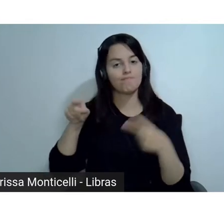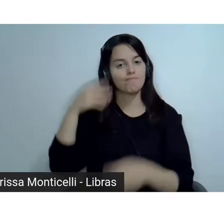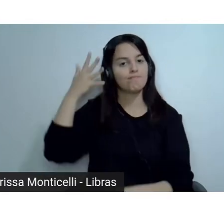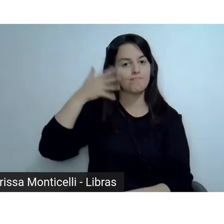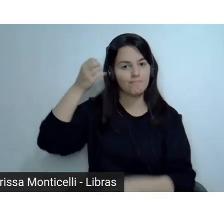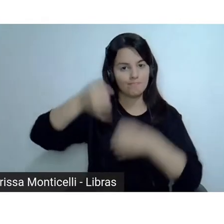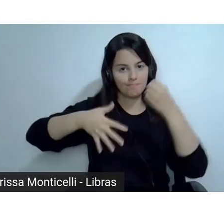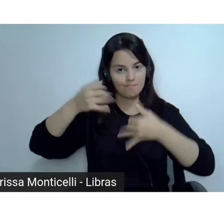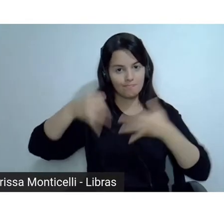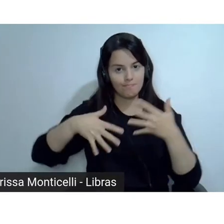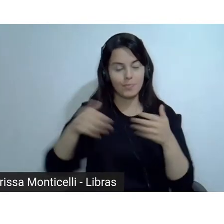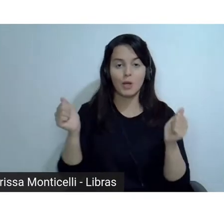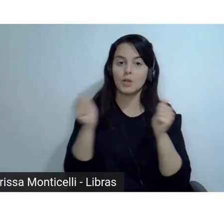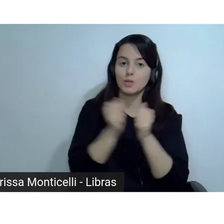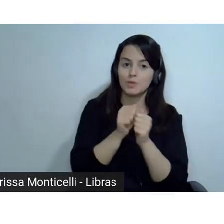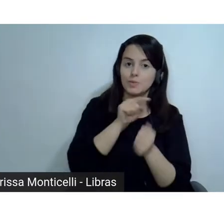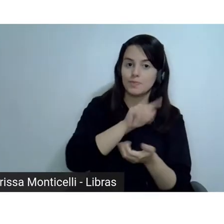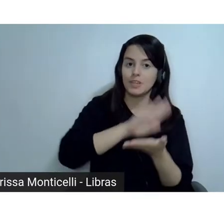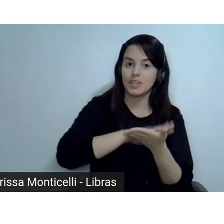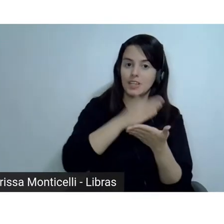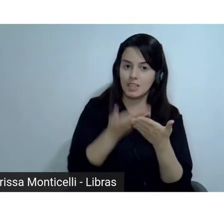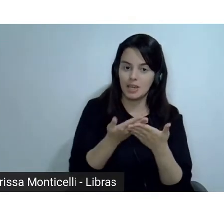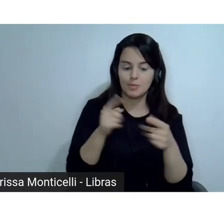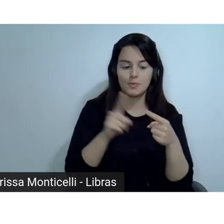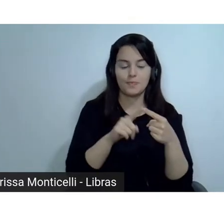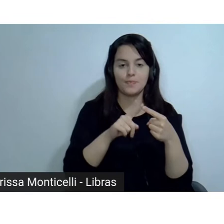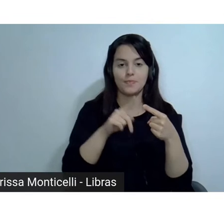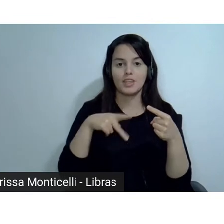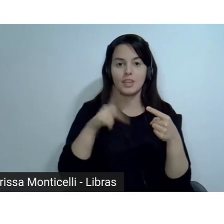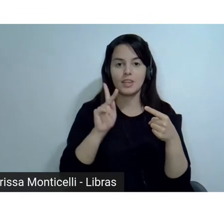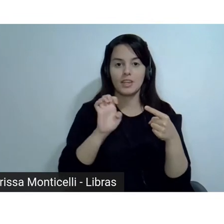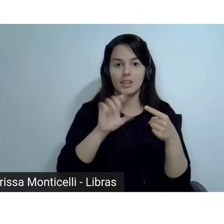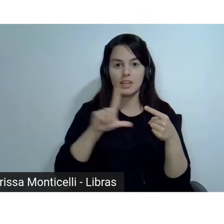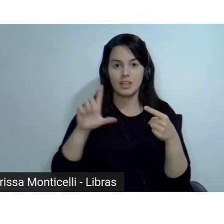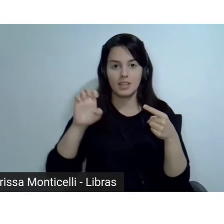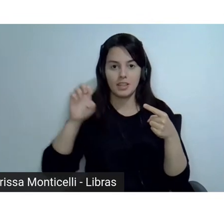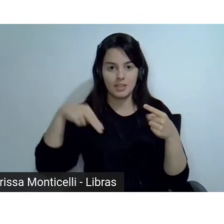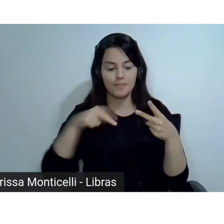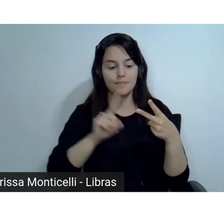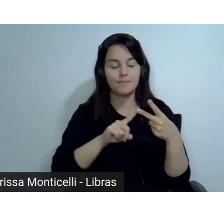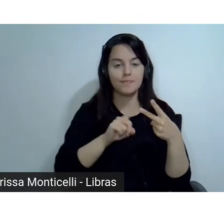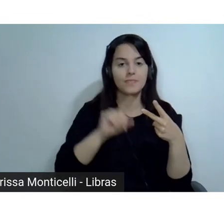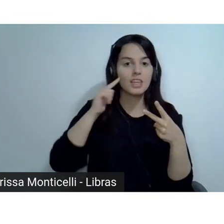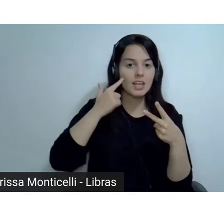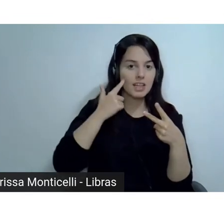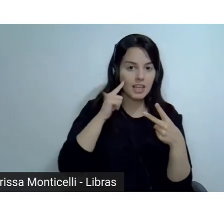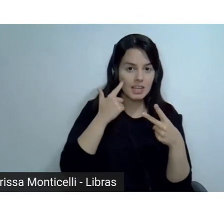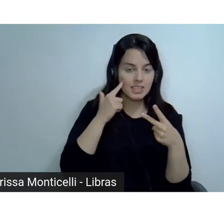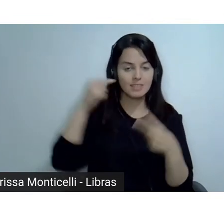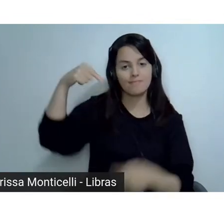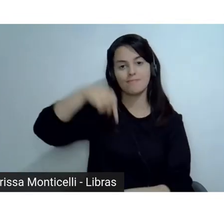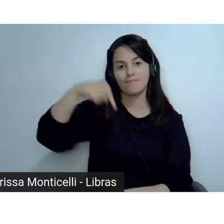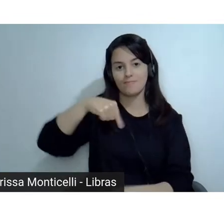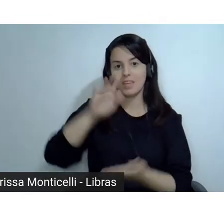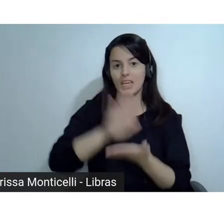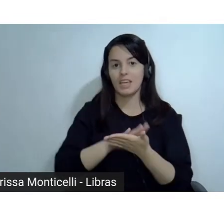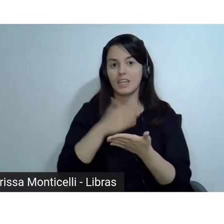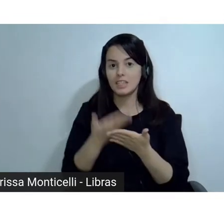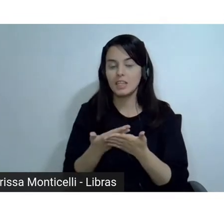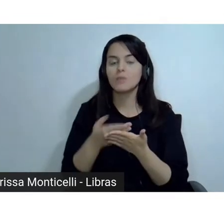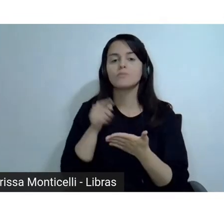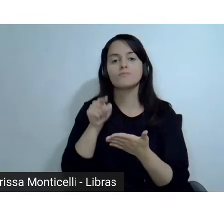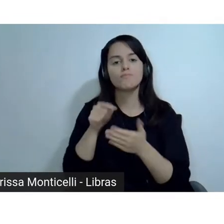intérpretes de Libras, a Kellen Soares e a Larissa Monticelli, que ficam, então, nos acompanhando durante todo